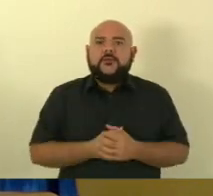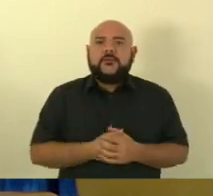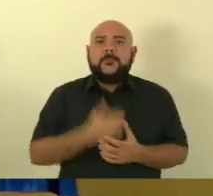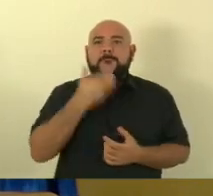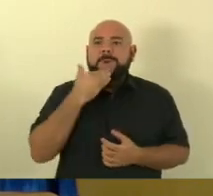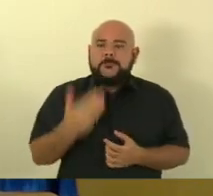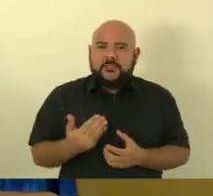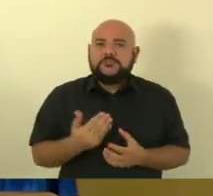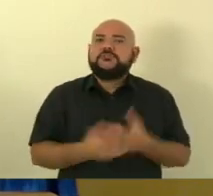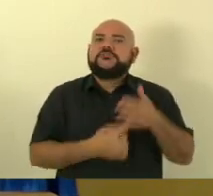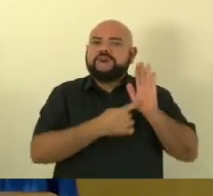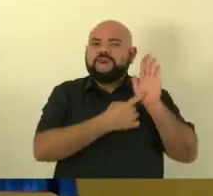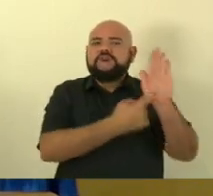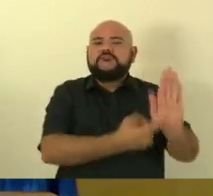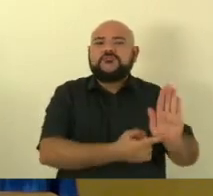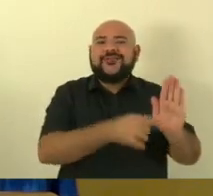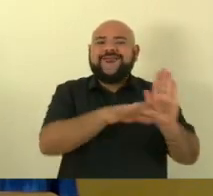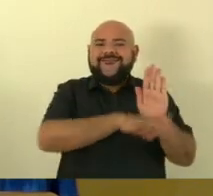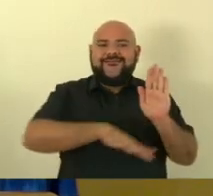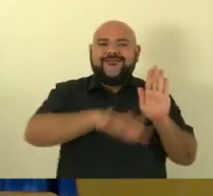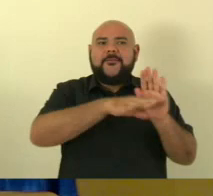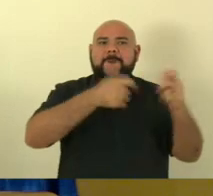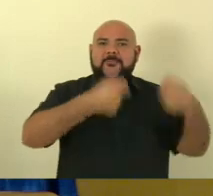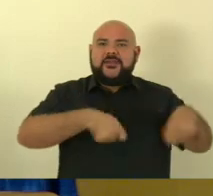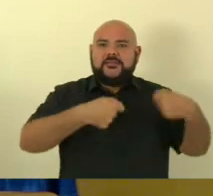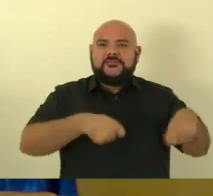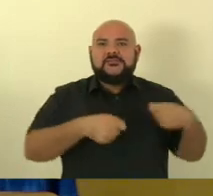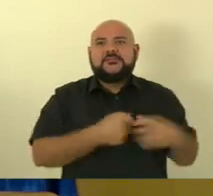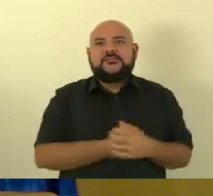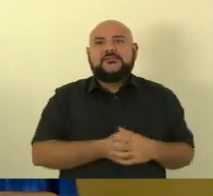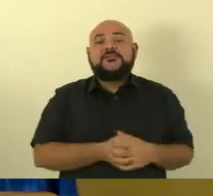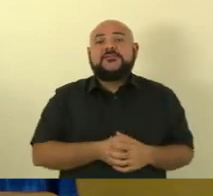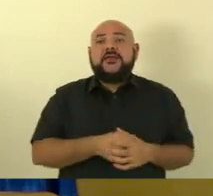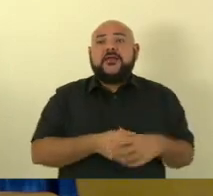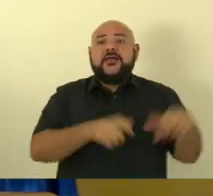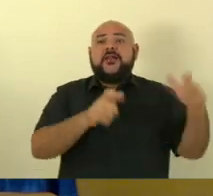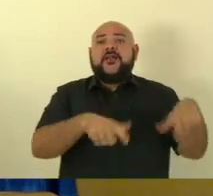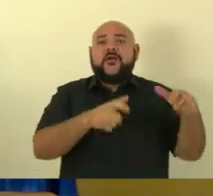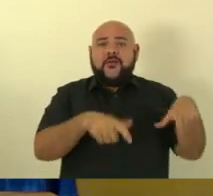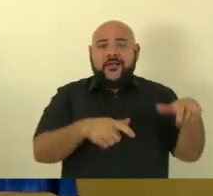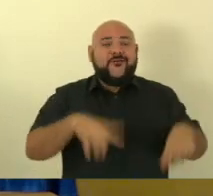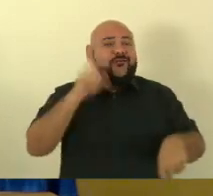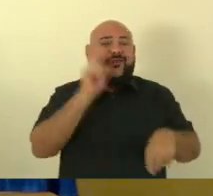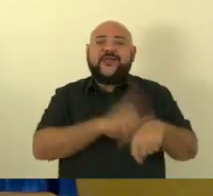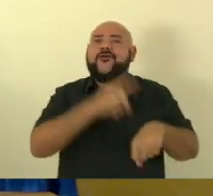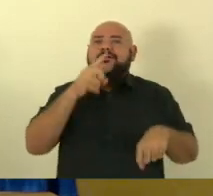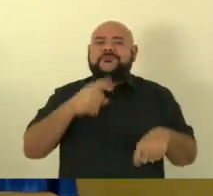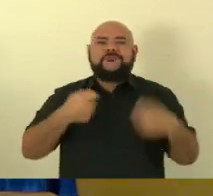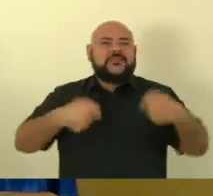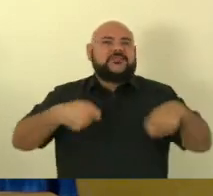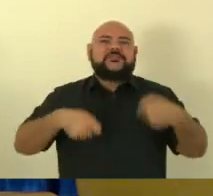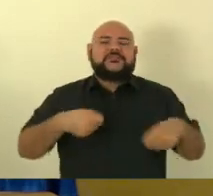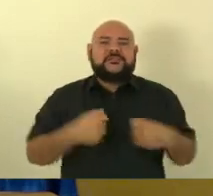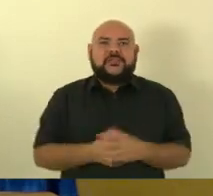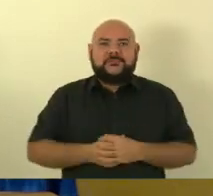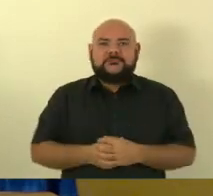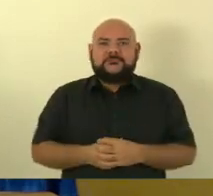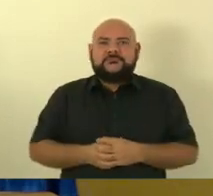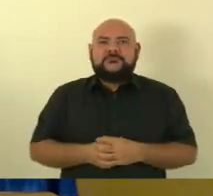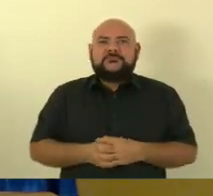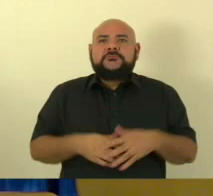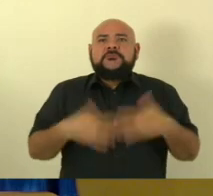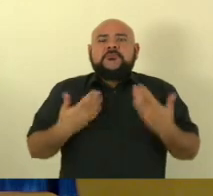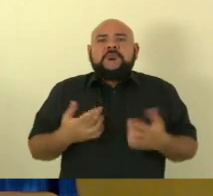atendimento para atender a comunidade no local e no momento que ela necessita visto que as pessoas não